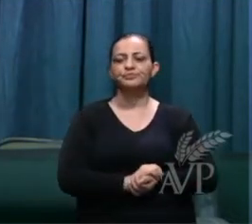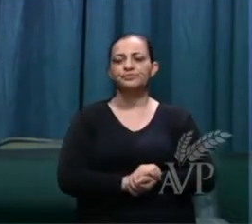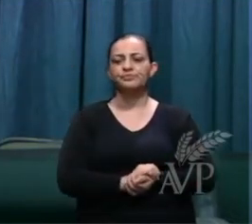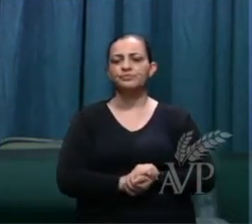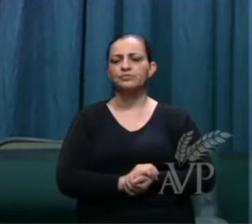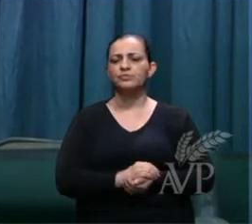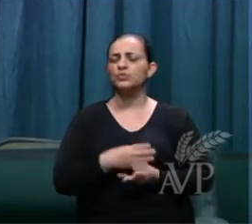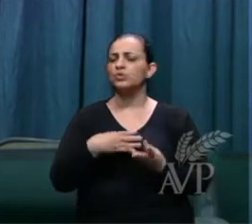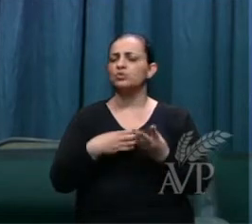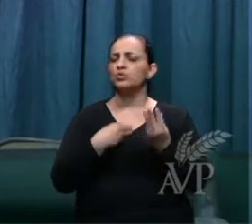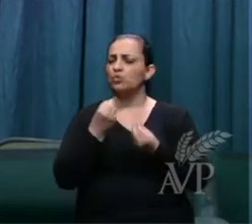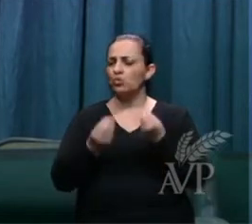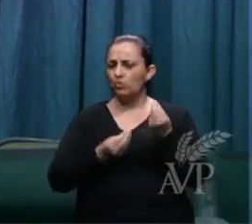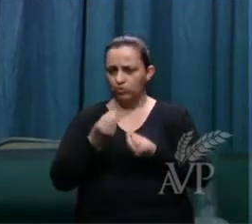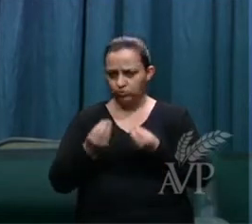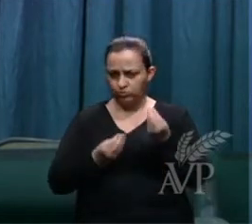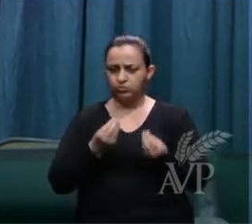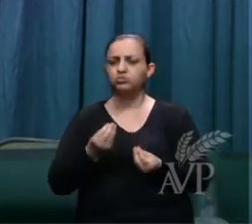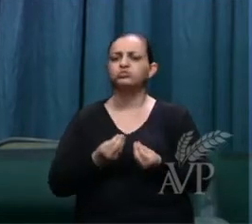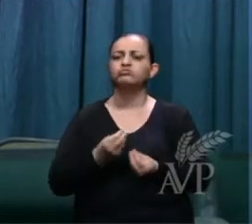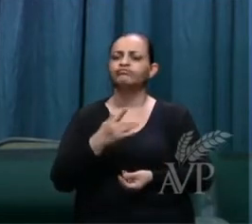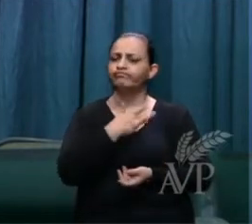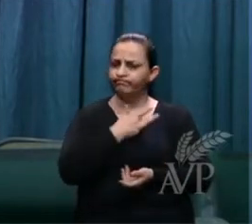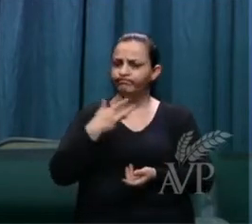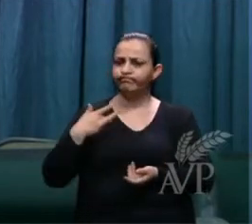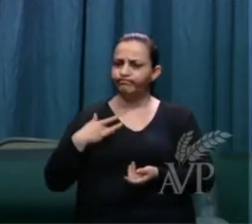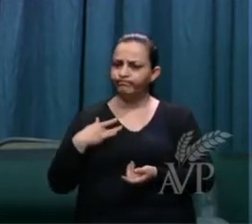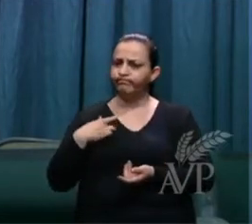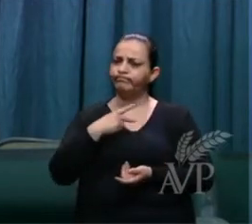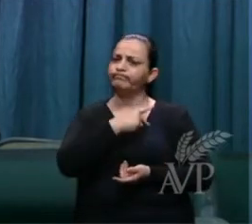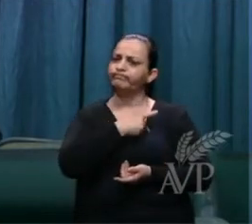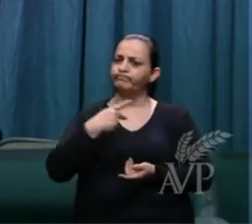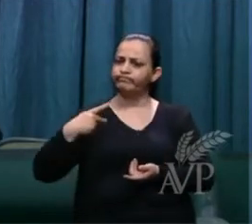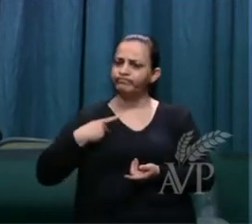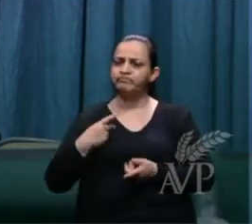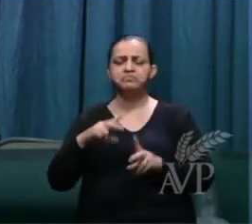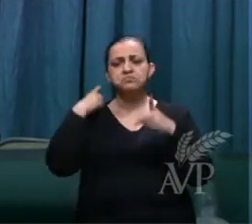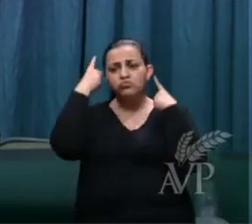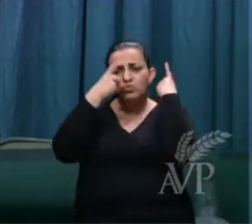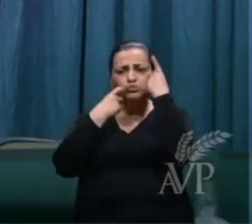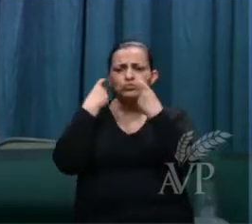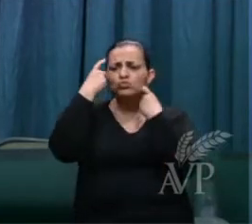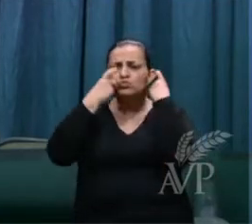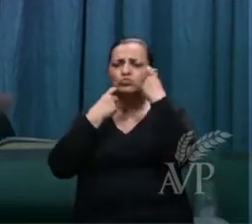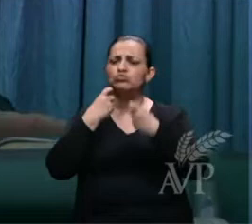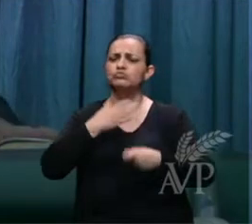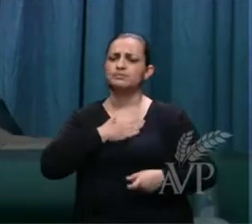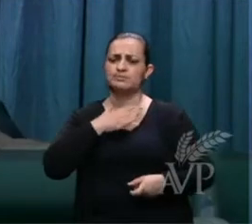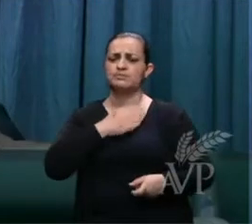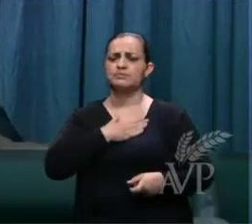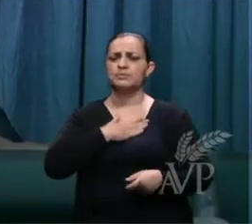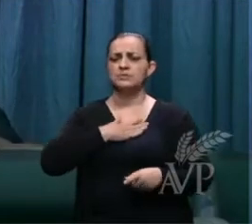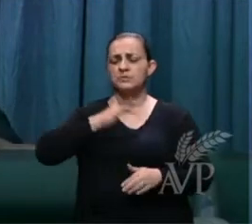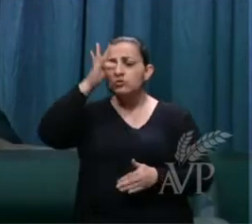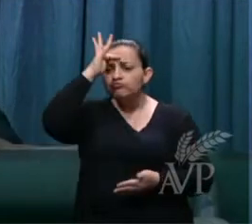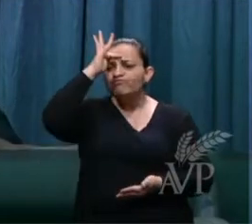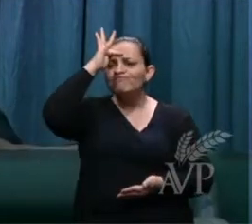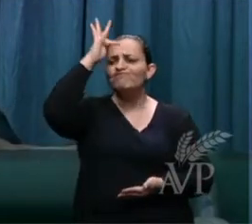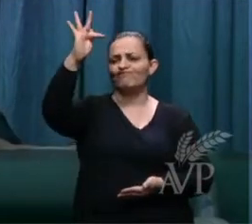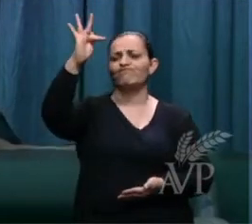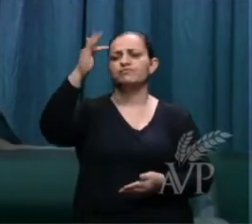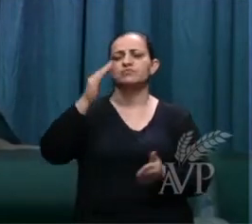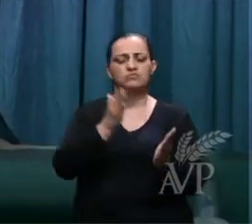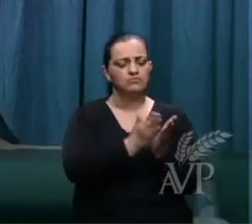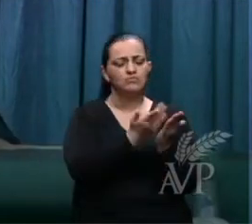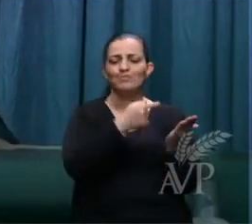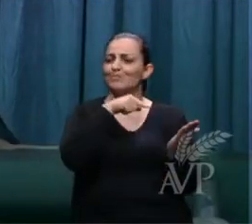como ministro de Deus, eu me preocupo de ser fiel às escrituras,